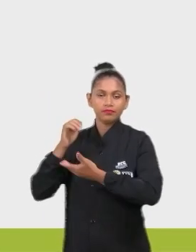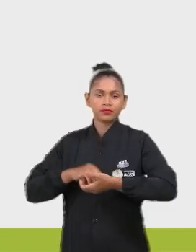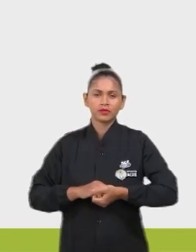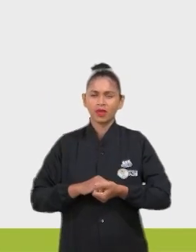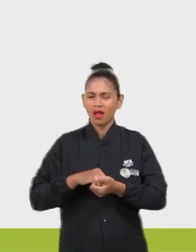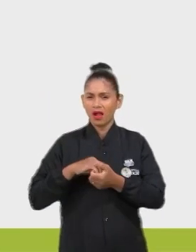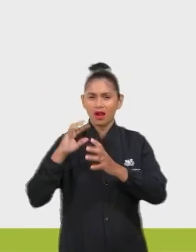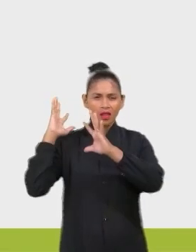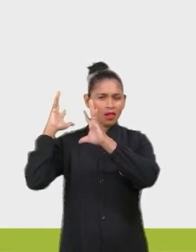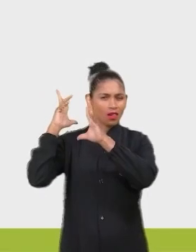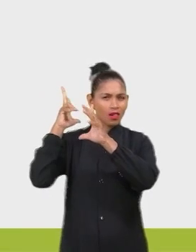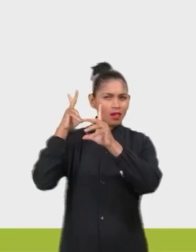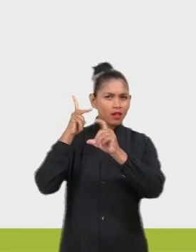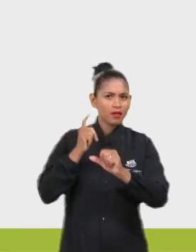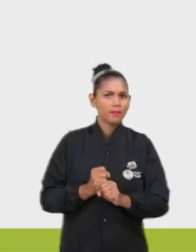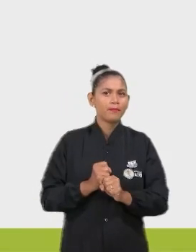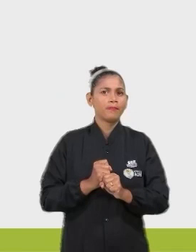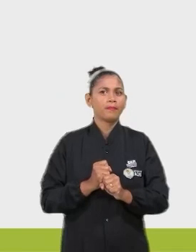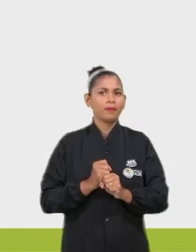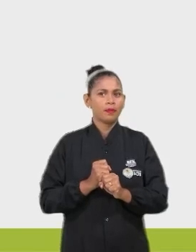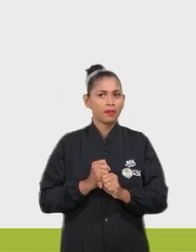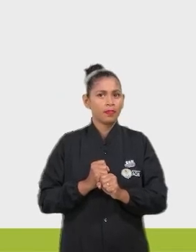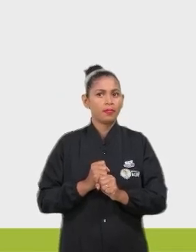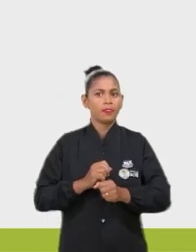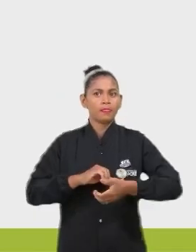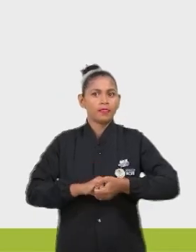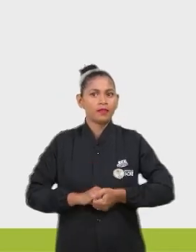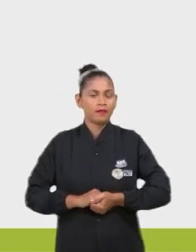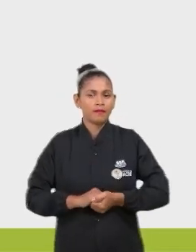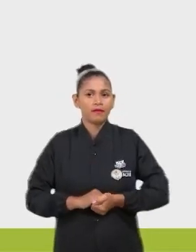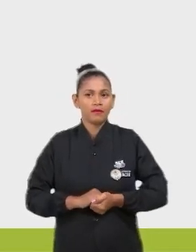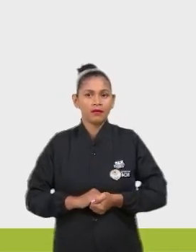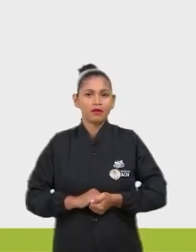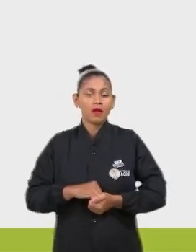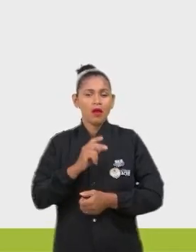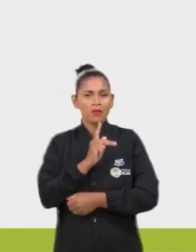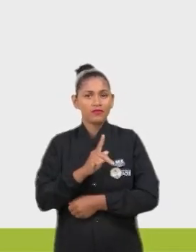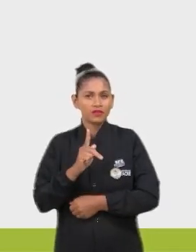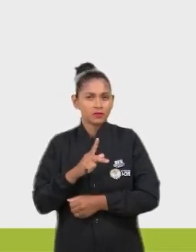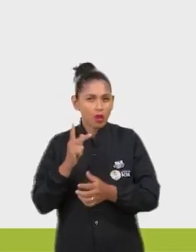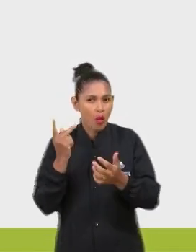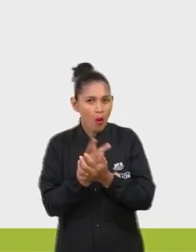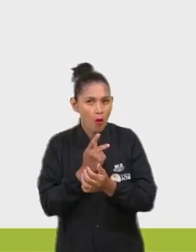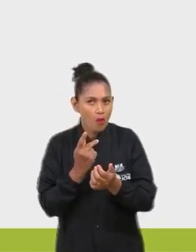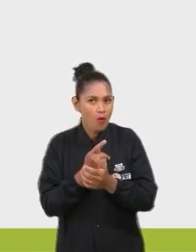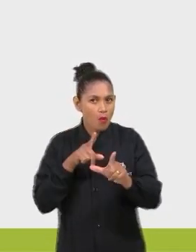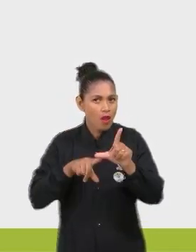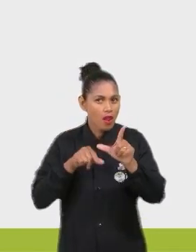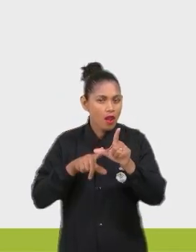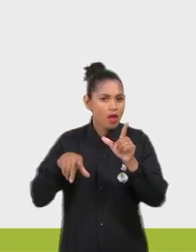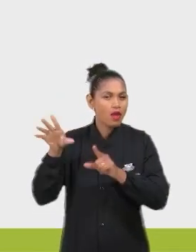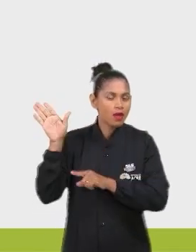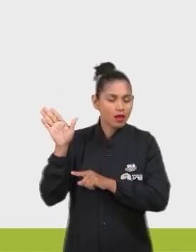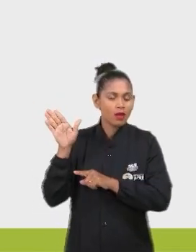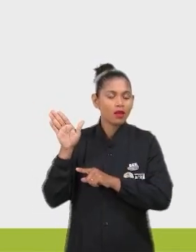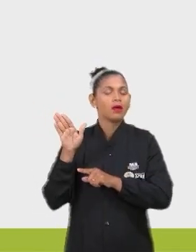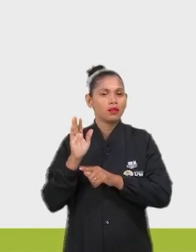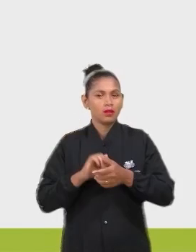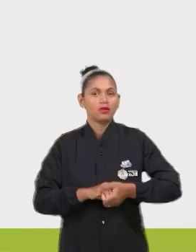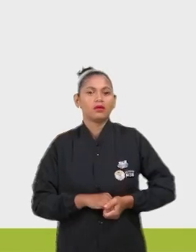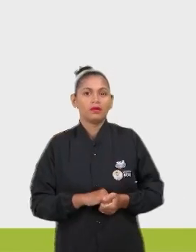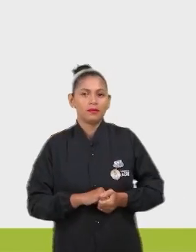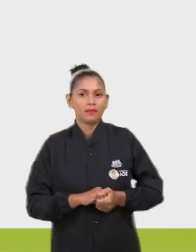Recordando. Está escrito incorreto aí, mas recordando. Está o professor que colocou alguma coisa assim, incorreta. O que é a sucessão